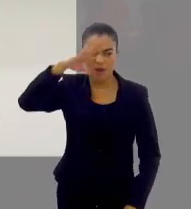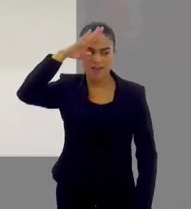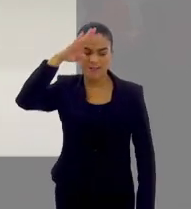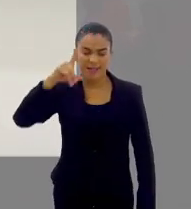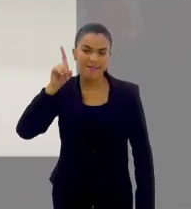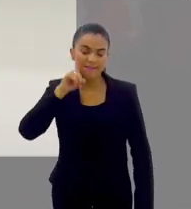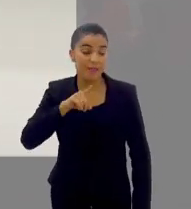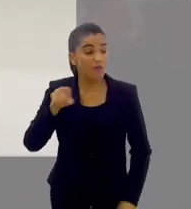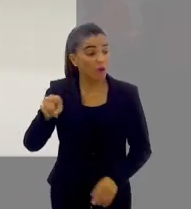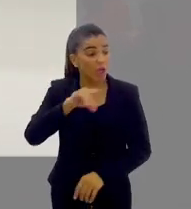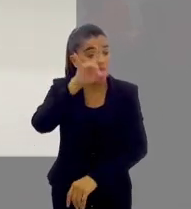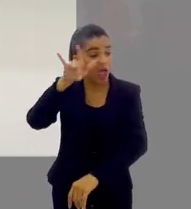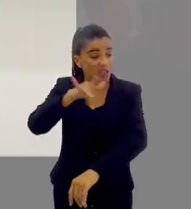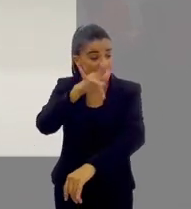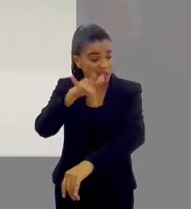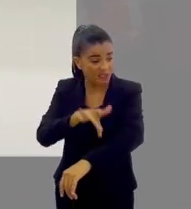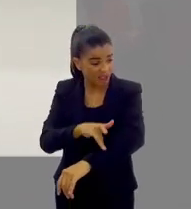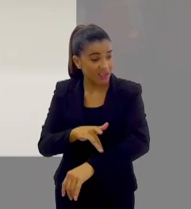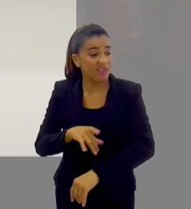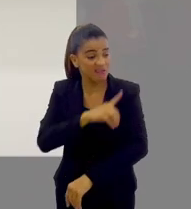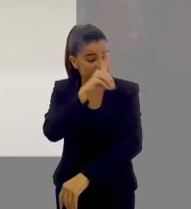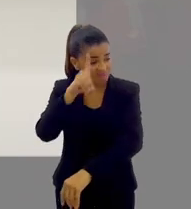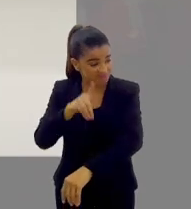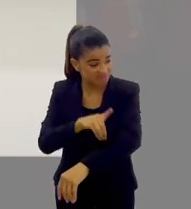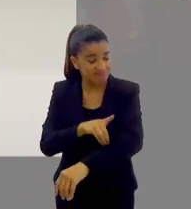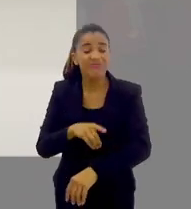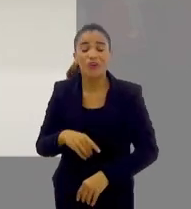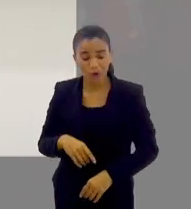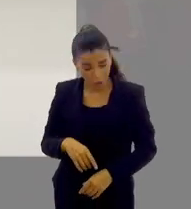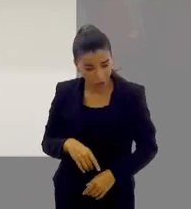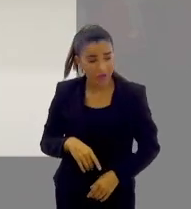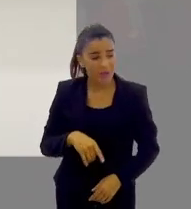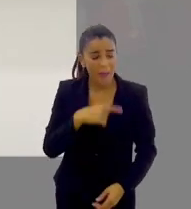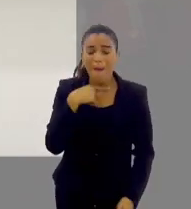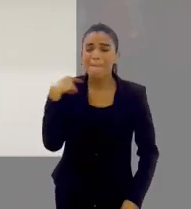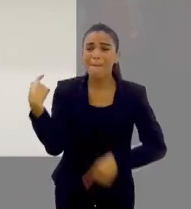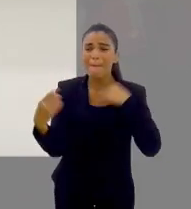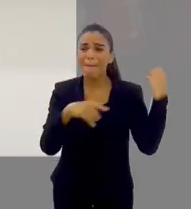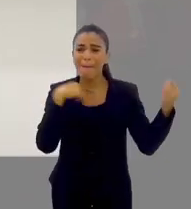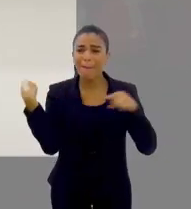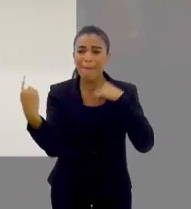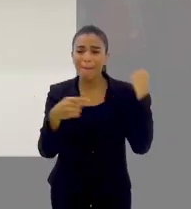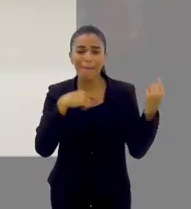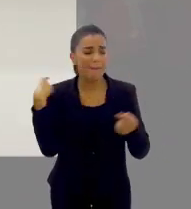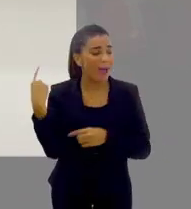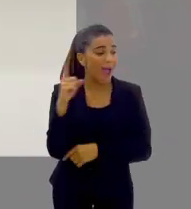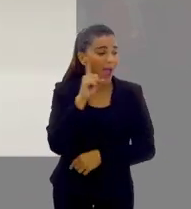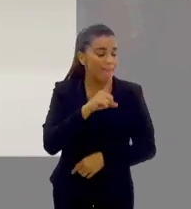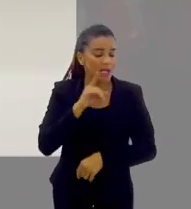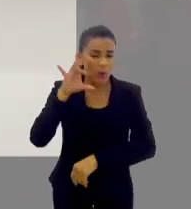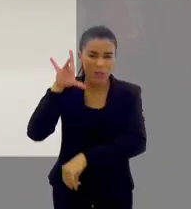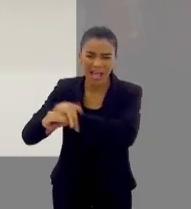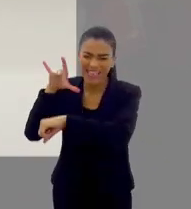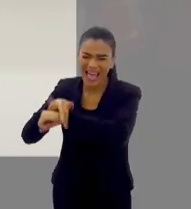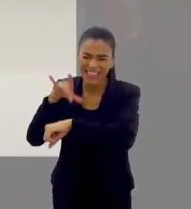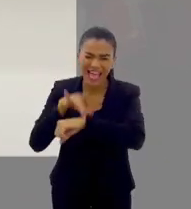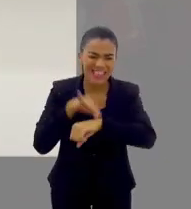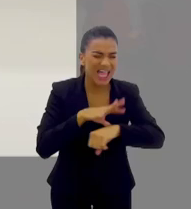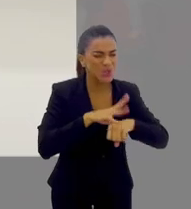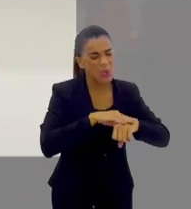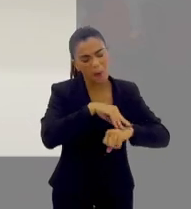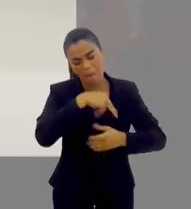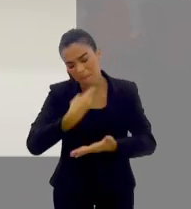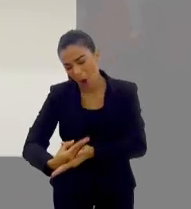exército americano? A dengue. Dengue, seifou vidas, deixou muitos americanos doentes,